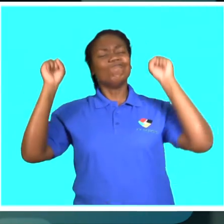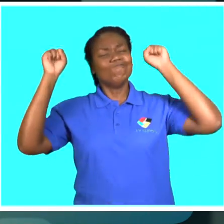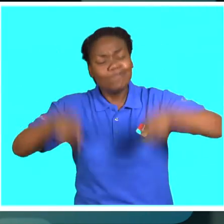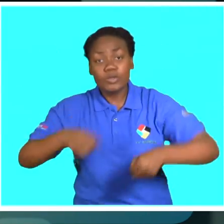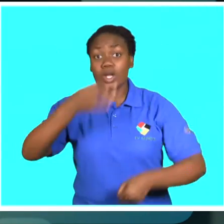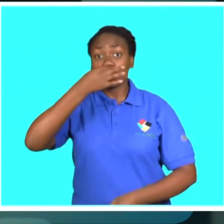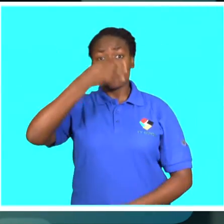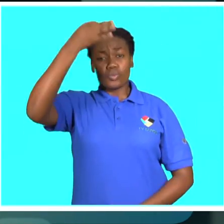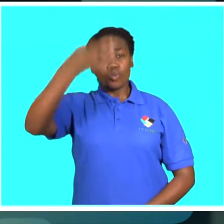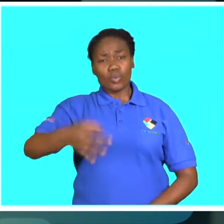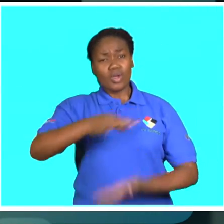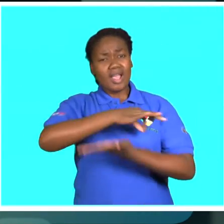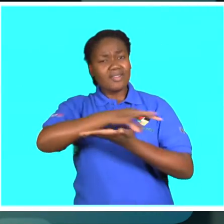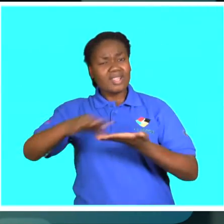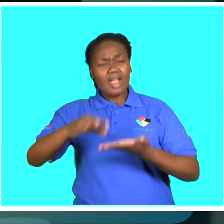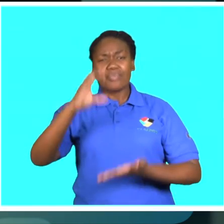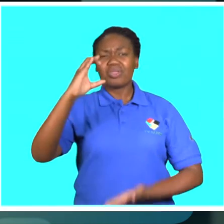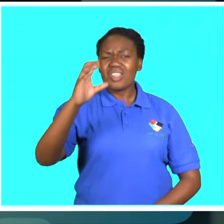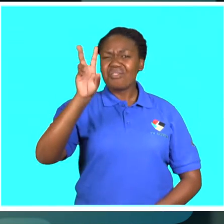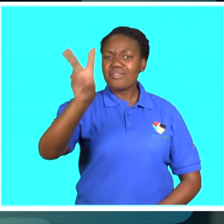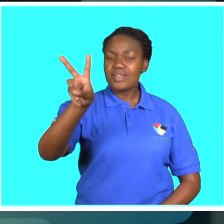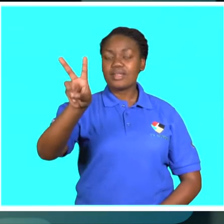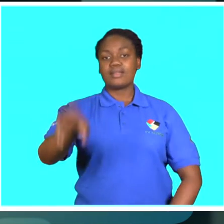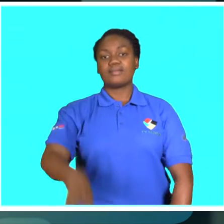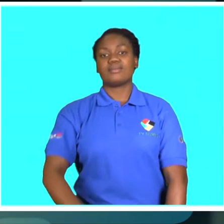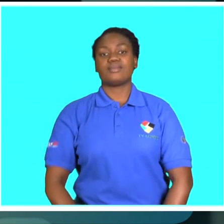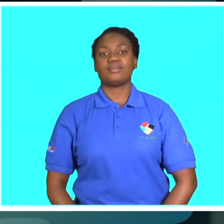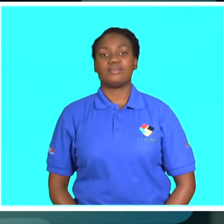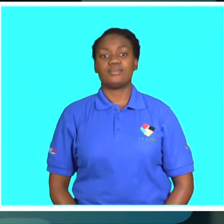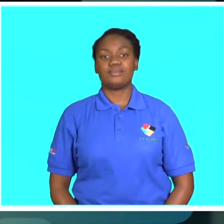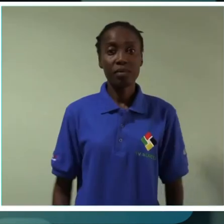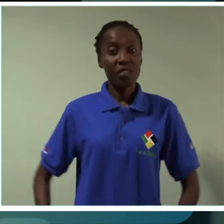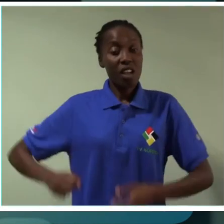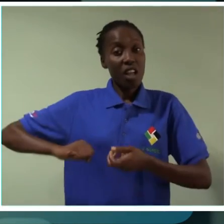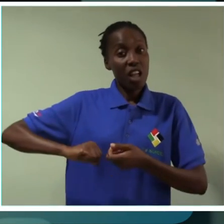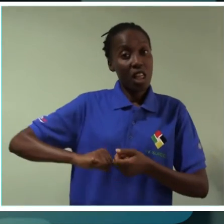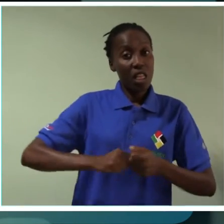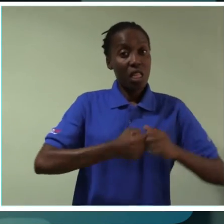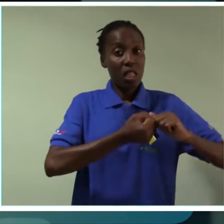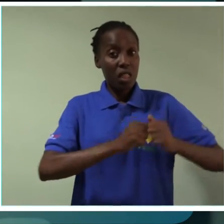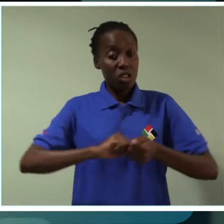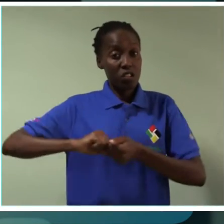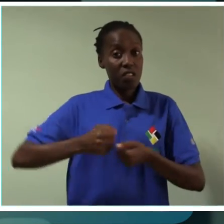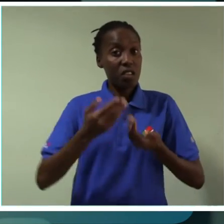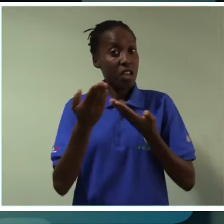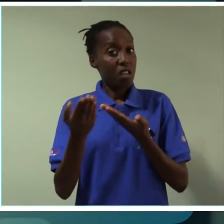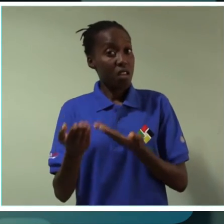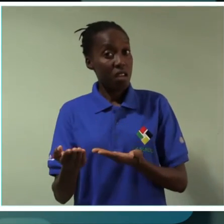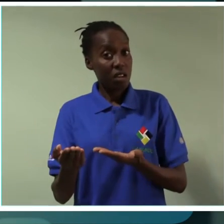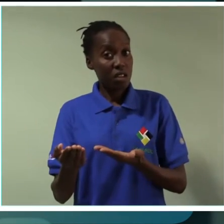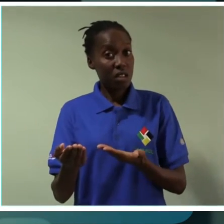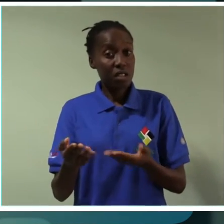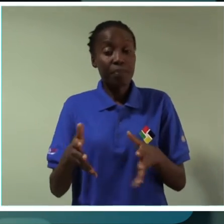trabalham com deficientes para garantir a qualidade do currículo que se pretende. Os desafios são